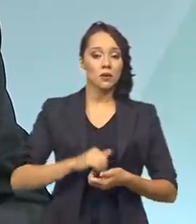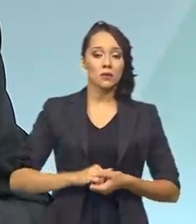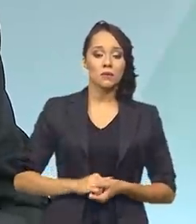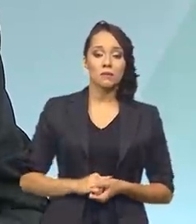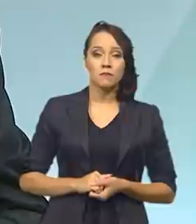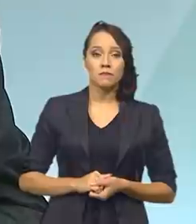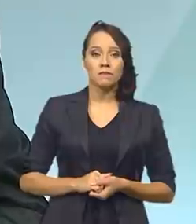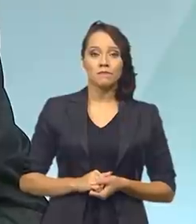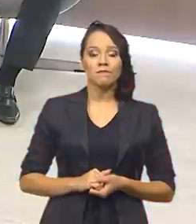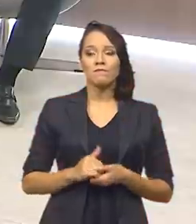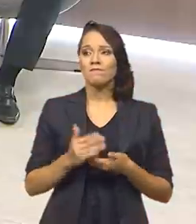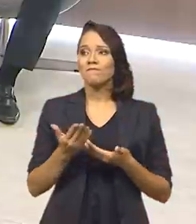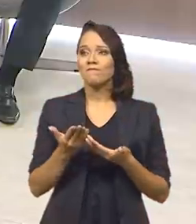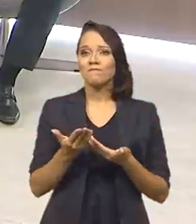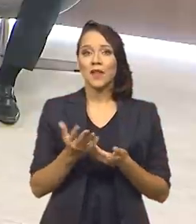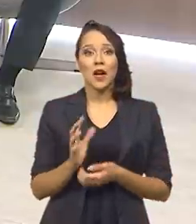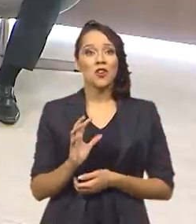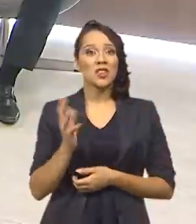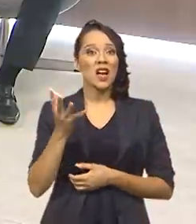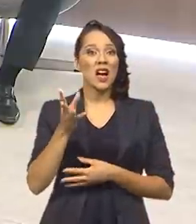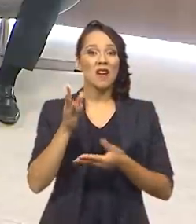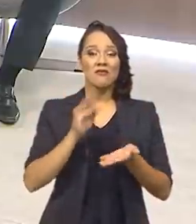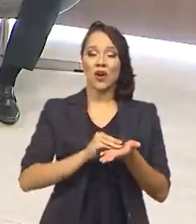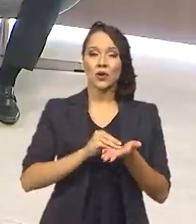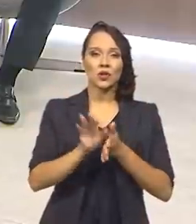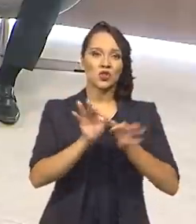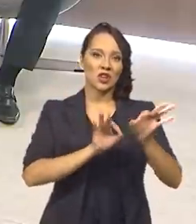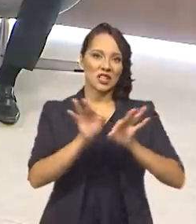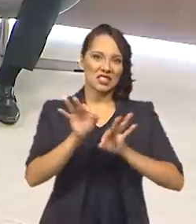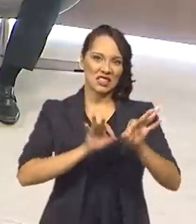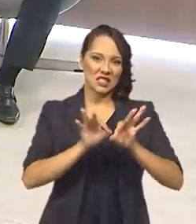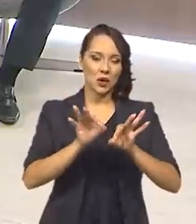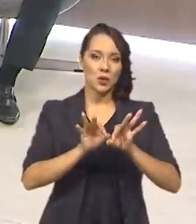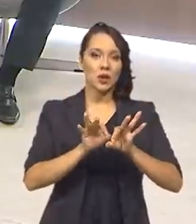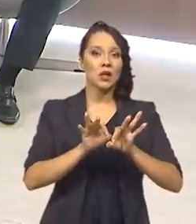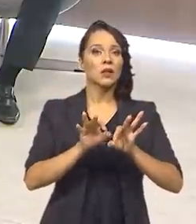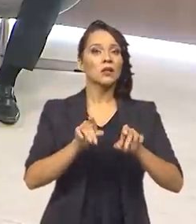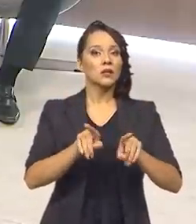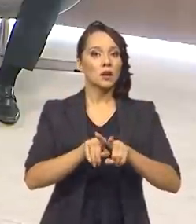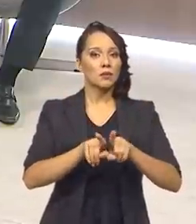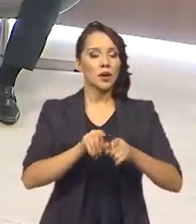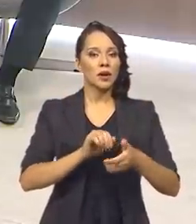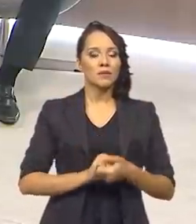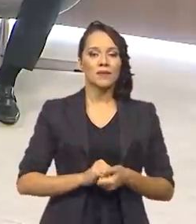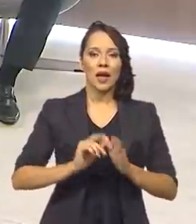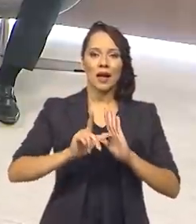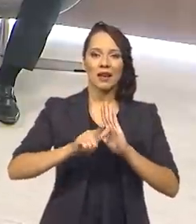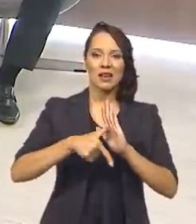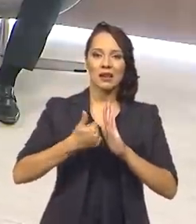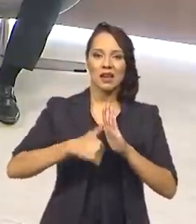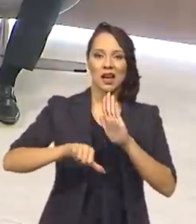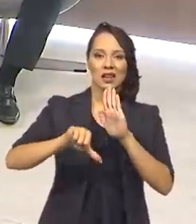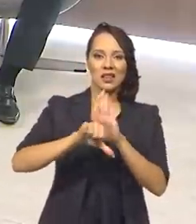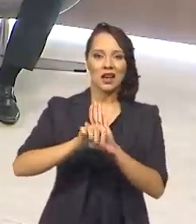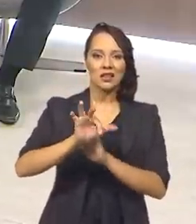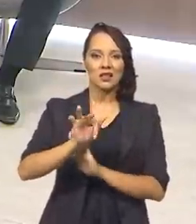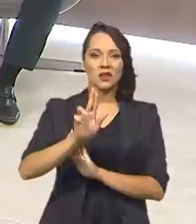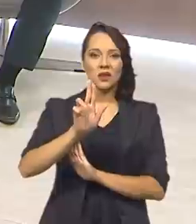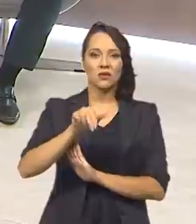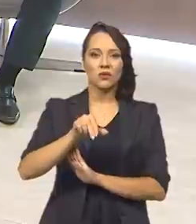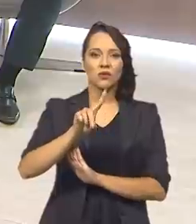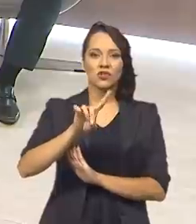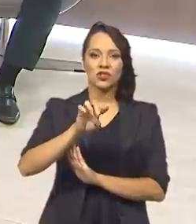o fenômeno é a desorganização e a ilegalidade fundiária, que